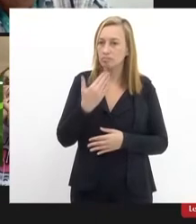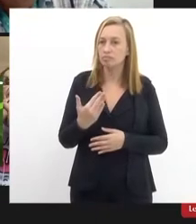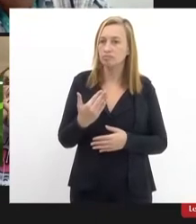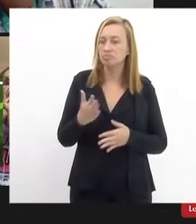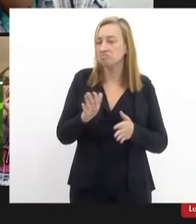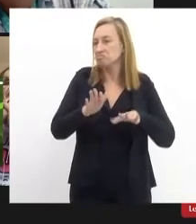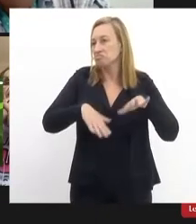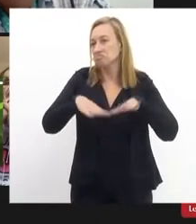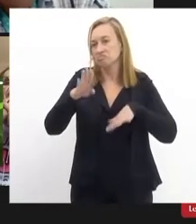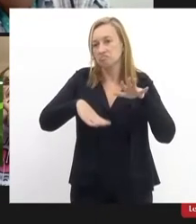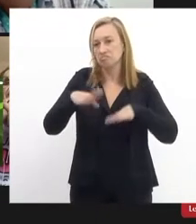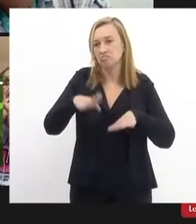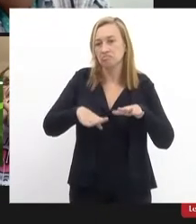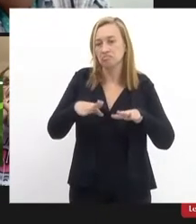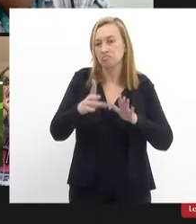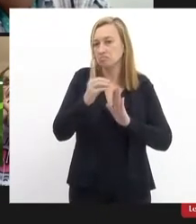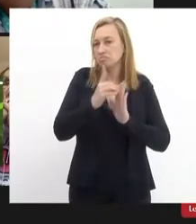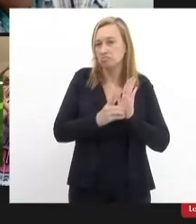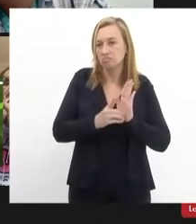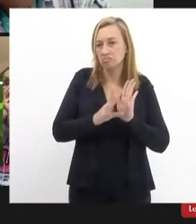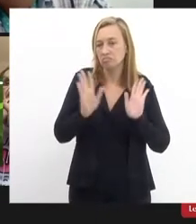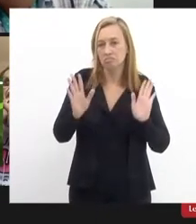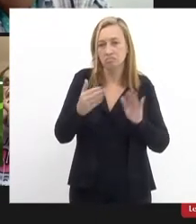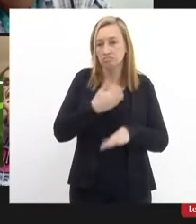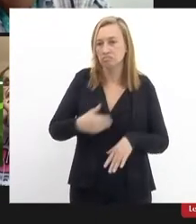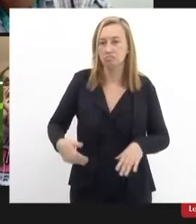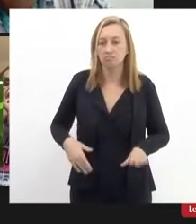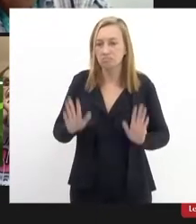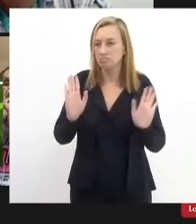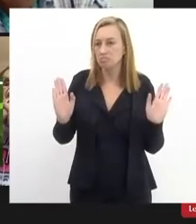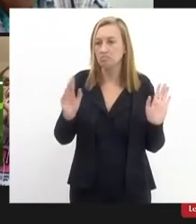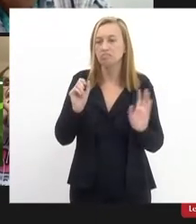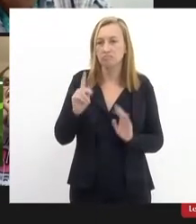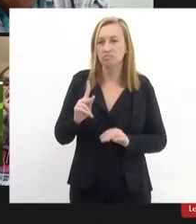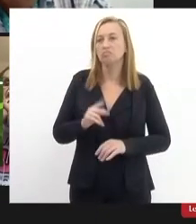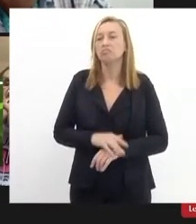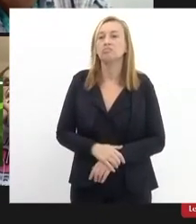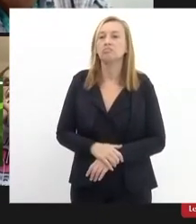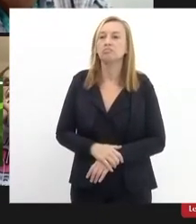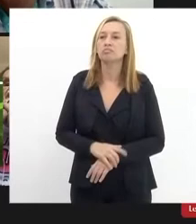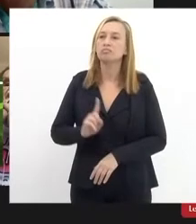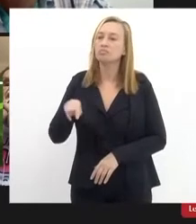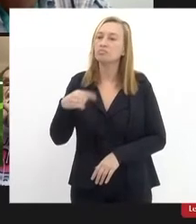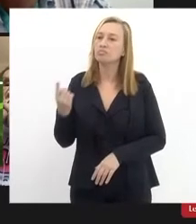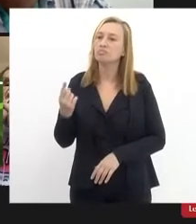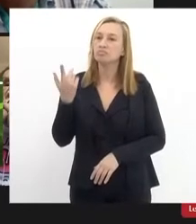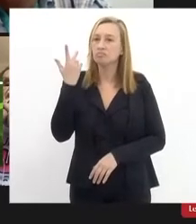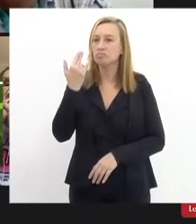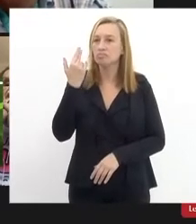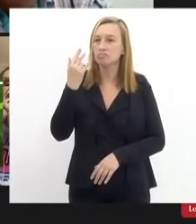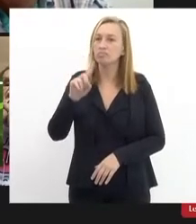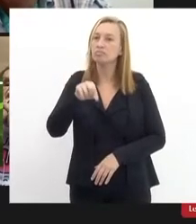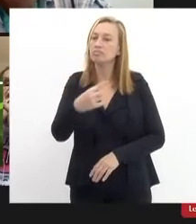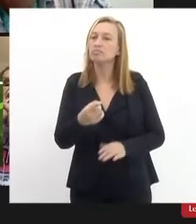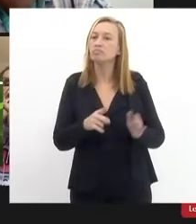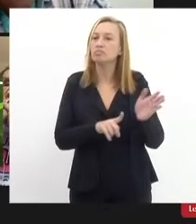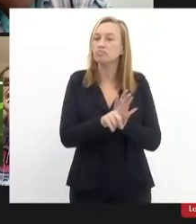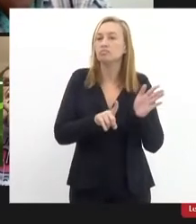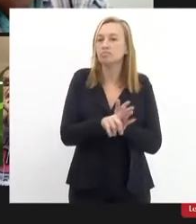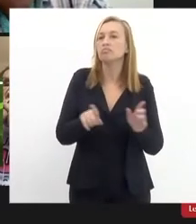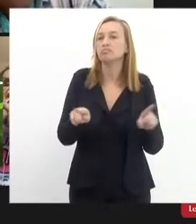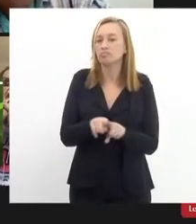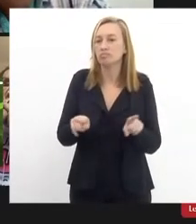governador de a iniciativa muito bem Pedro Castilho depois é natural que outros lhes façam perguntas também